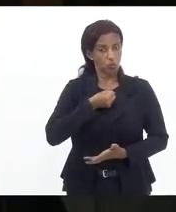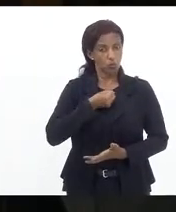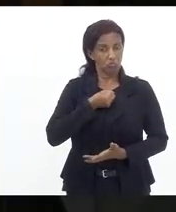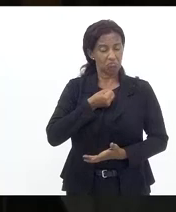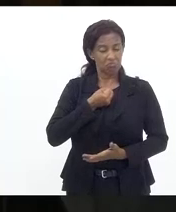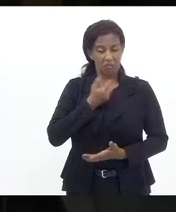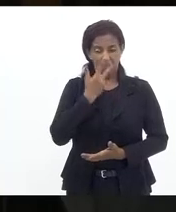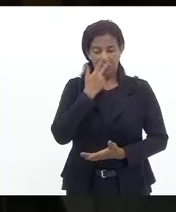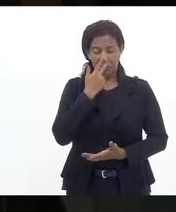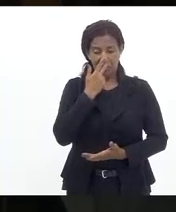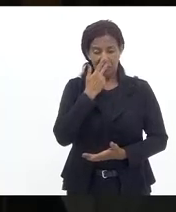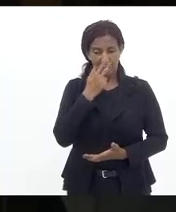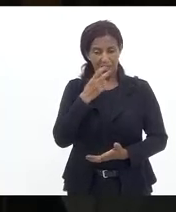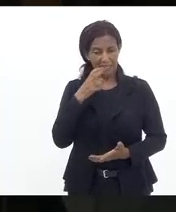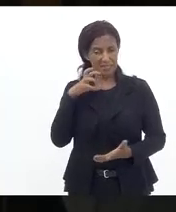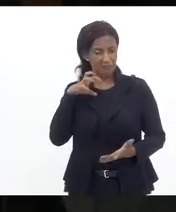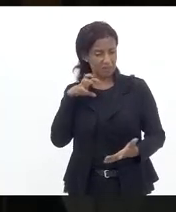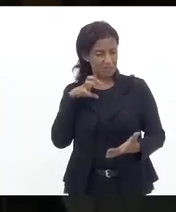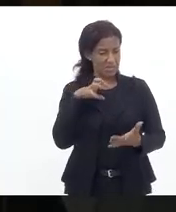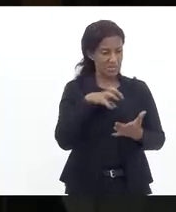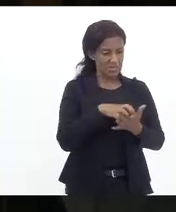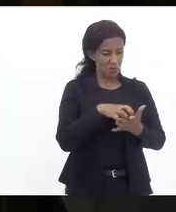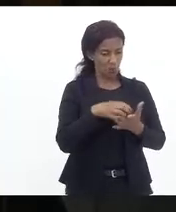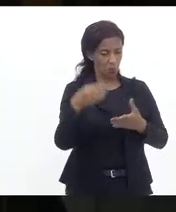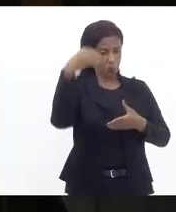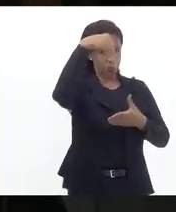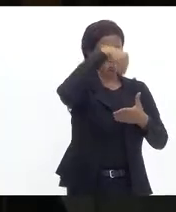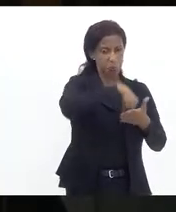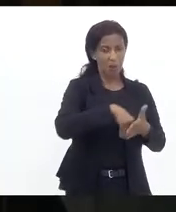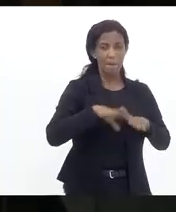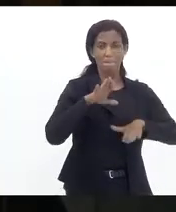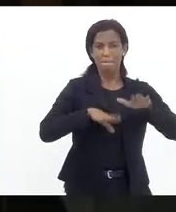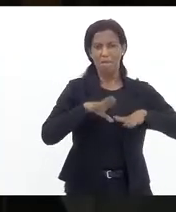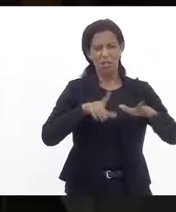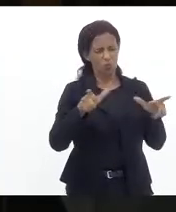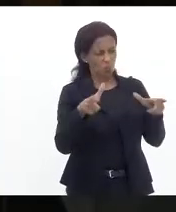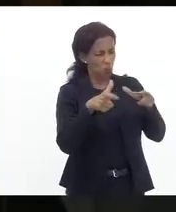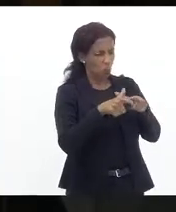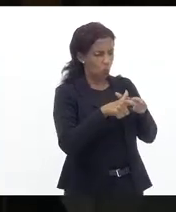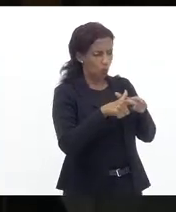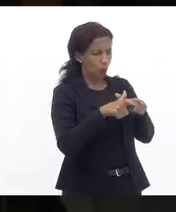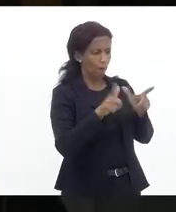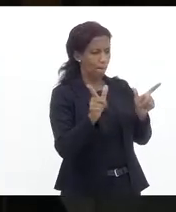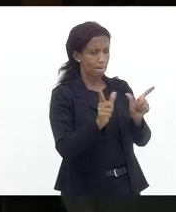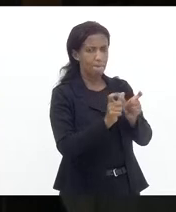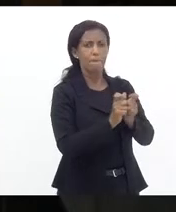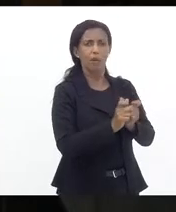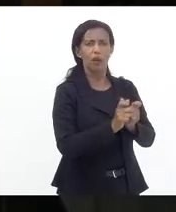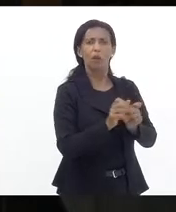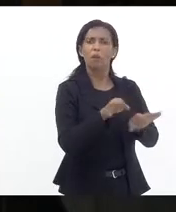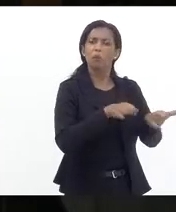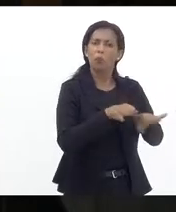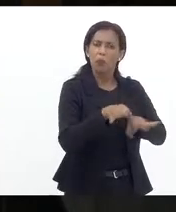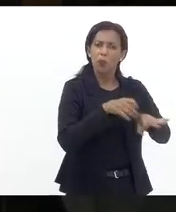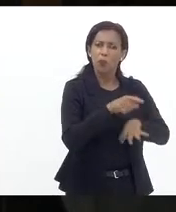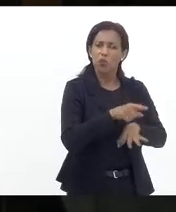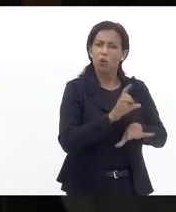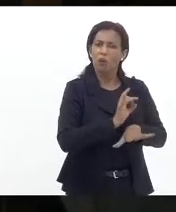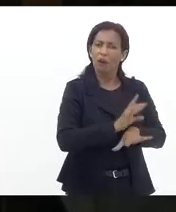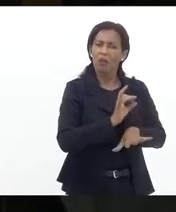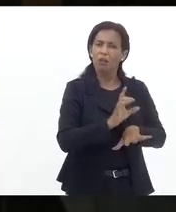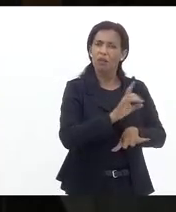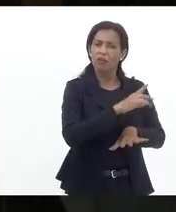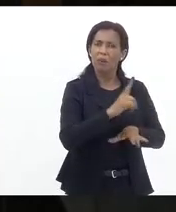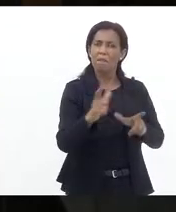se apropria dos símbolos nacionais para mesmo sendo uma parte minoritária mesmo sendo um projeto cada vez